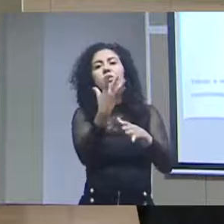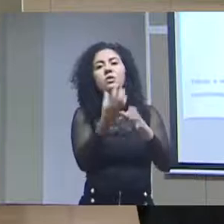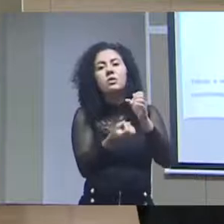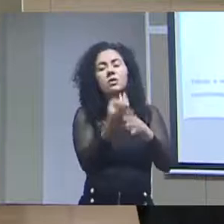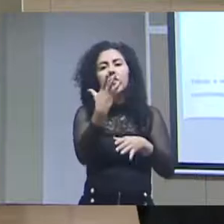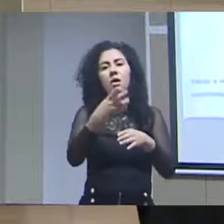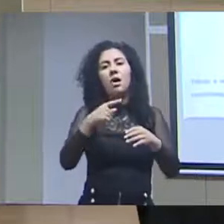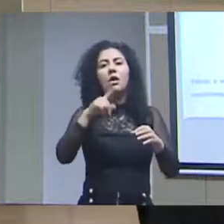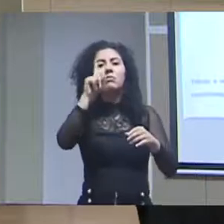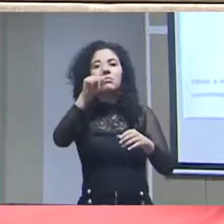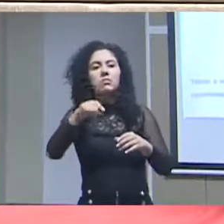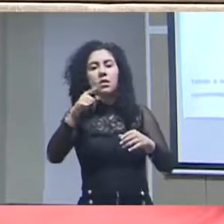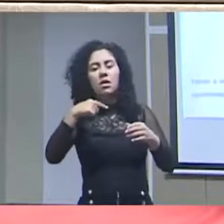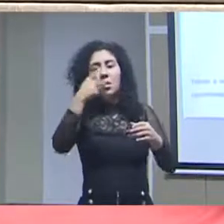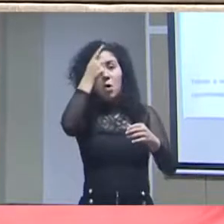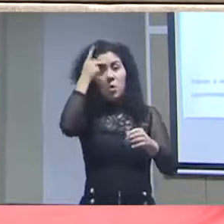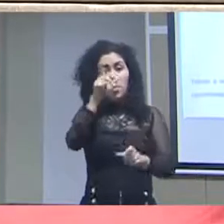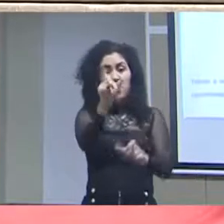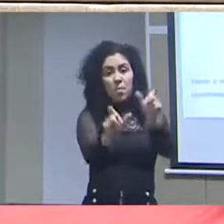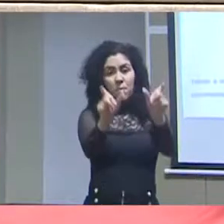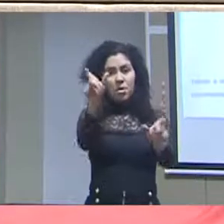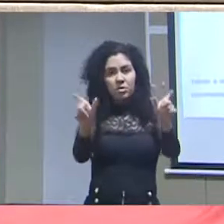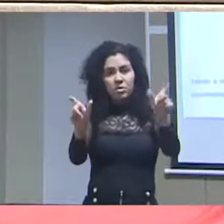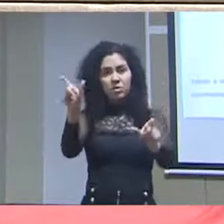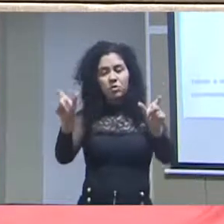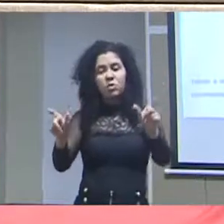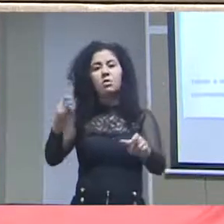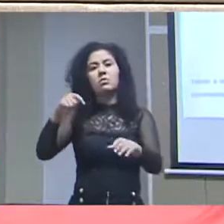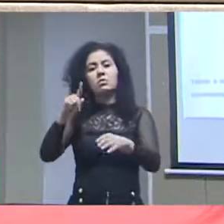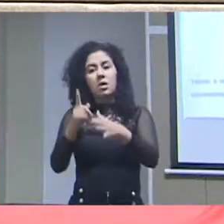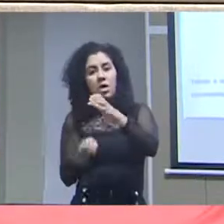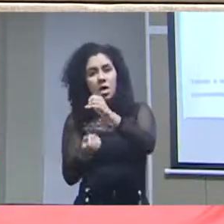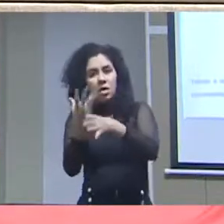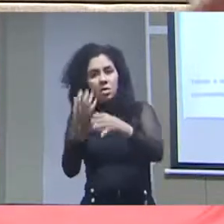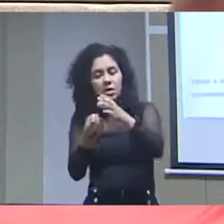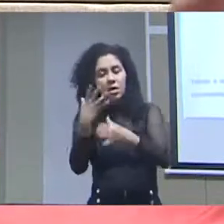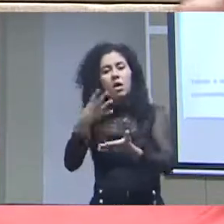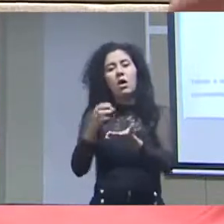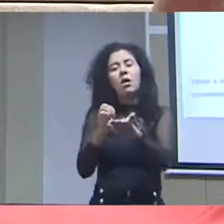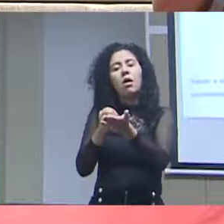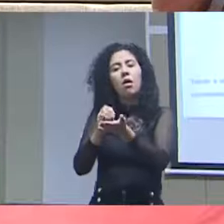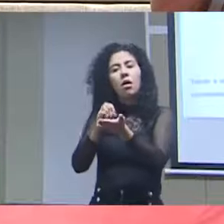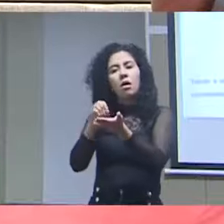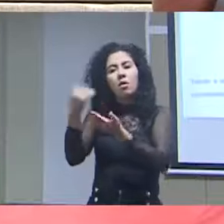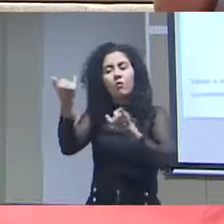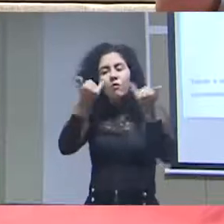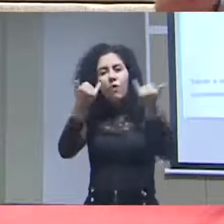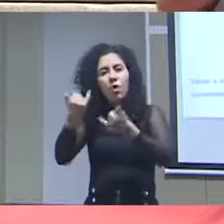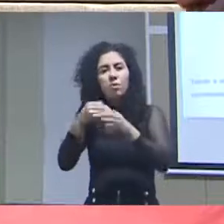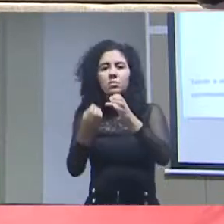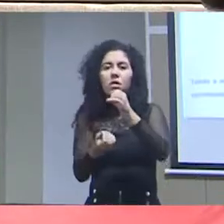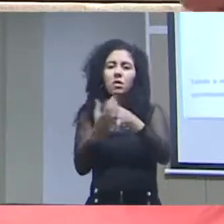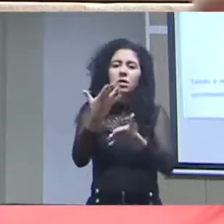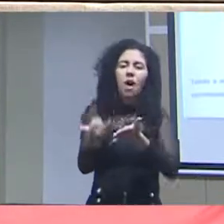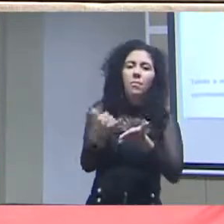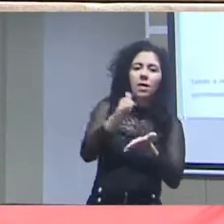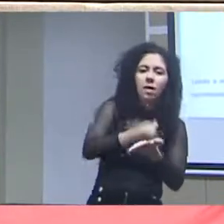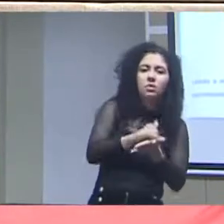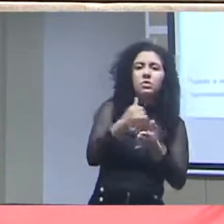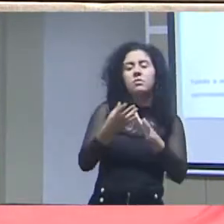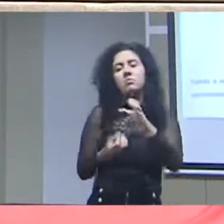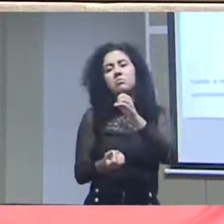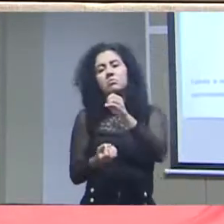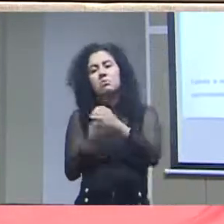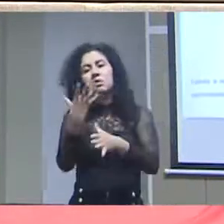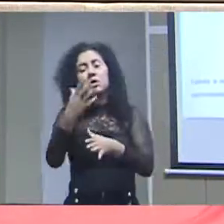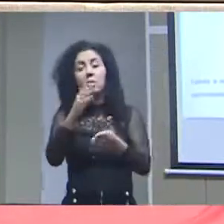existência de infomediários, que são as pessoas que são intermediárias entre os dados, e eles criam uma informação, criam um aplicativo, criam um